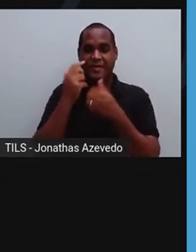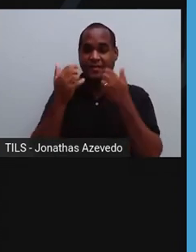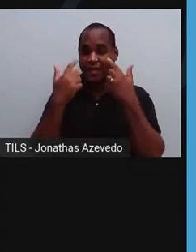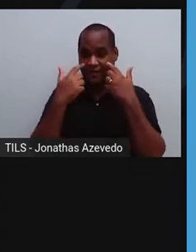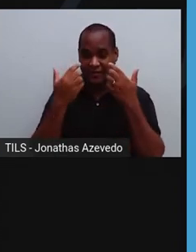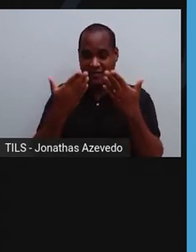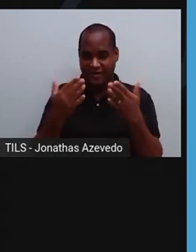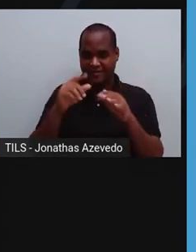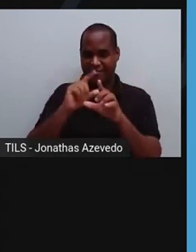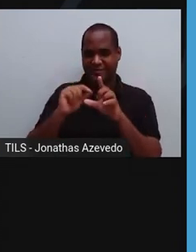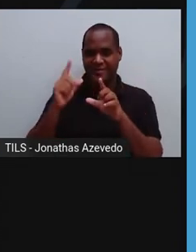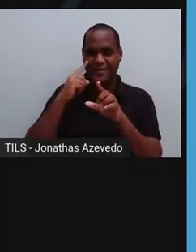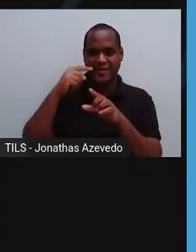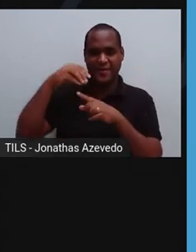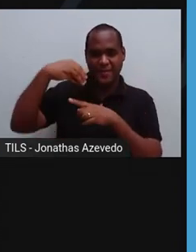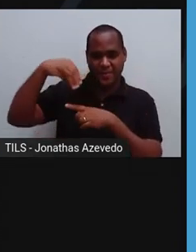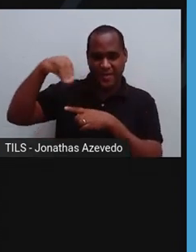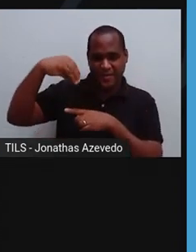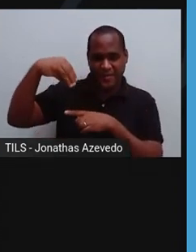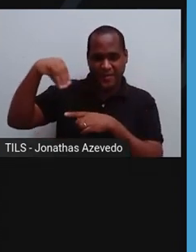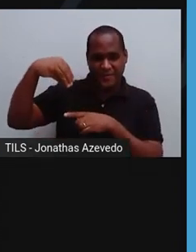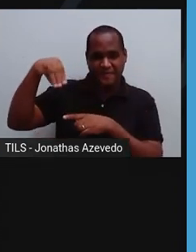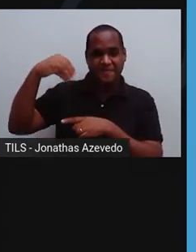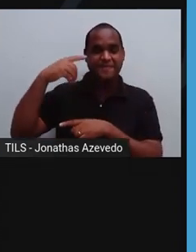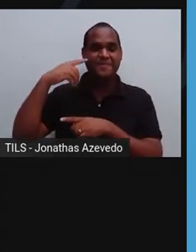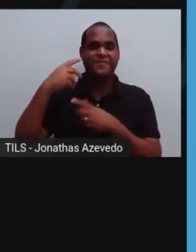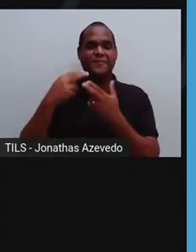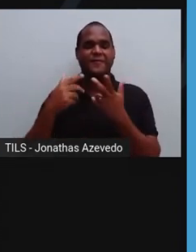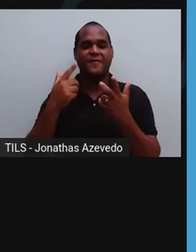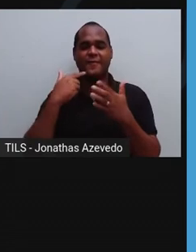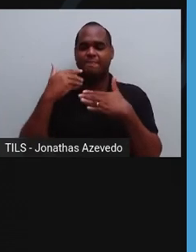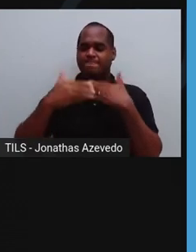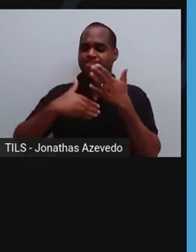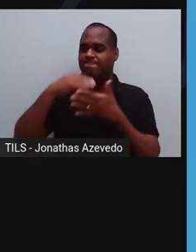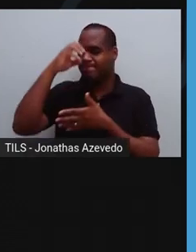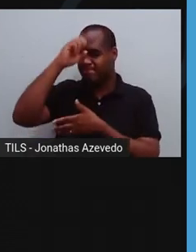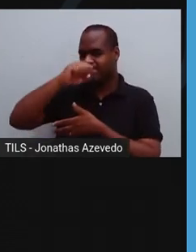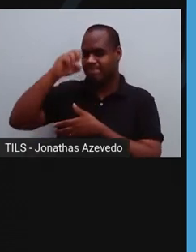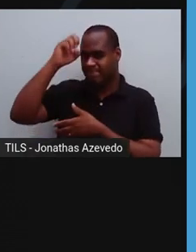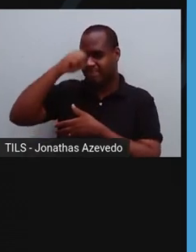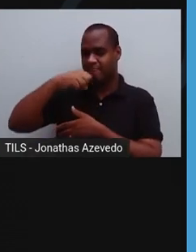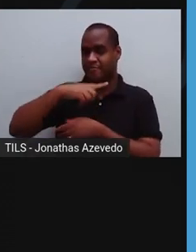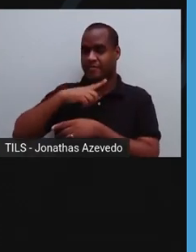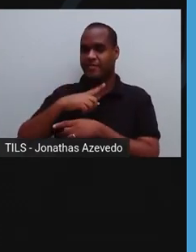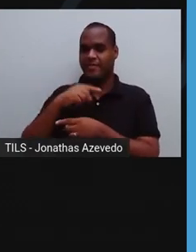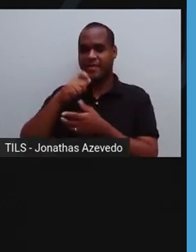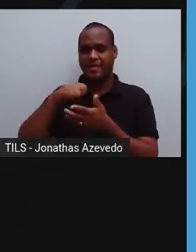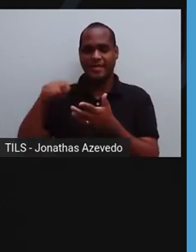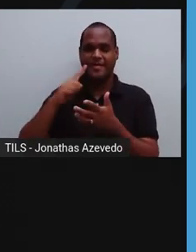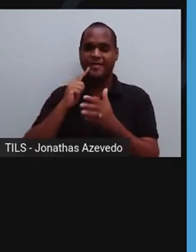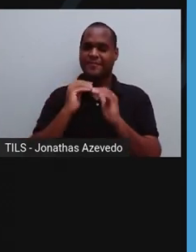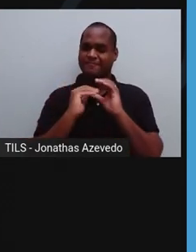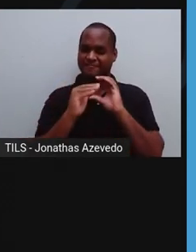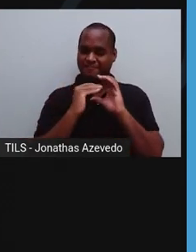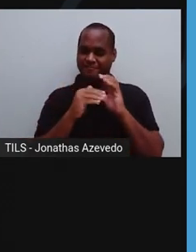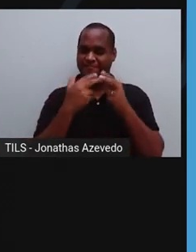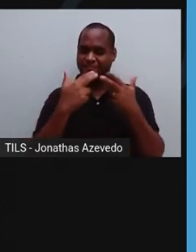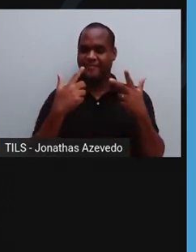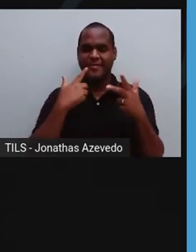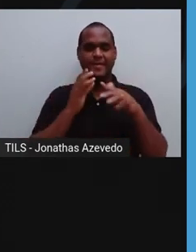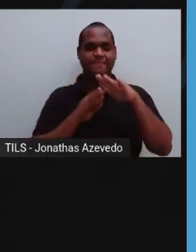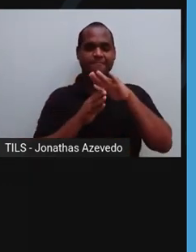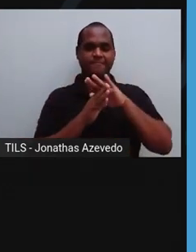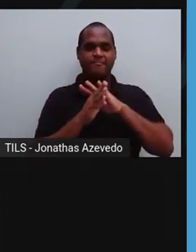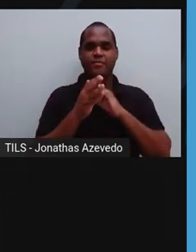inscreva-se aí, clica no sininho para toda semana você receber as notificações e ficar por dentro do